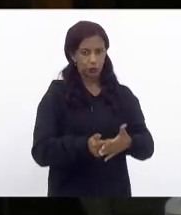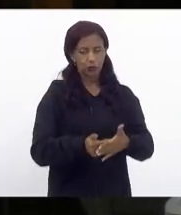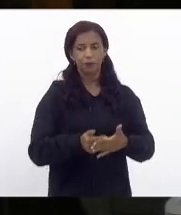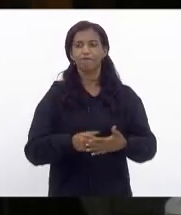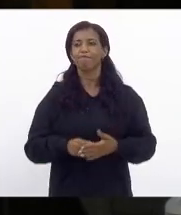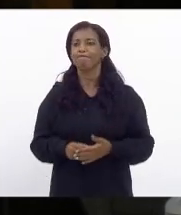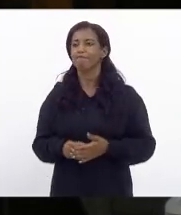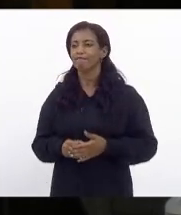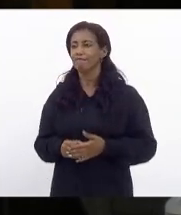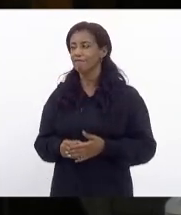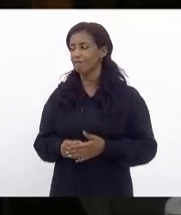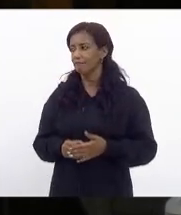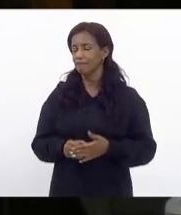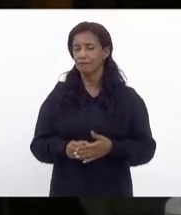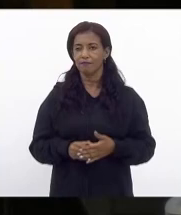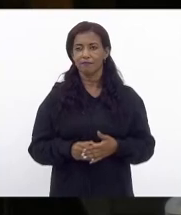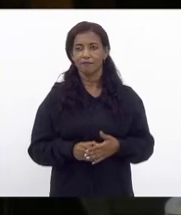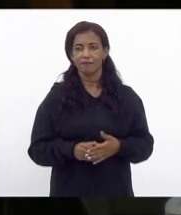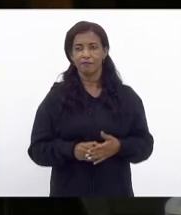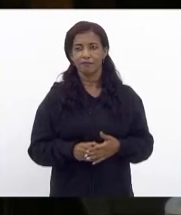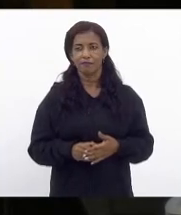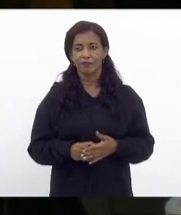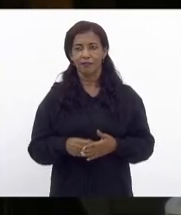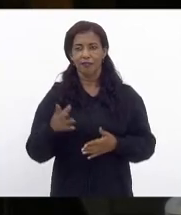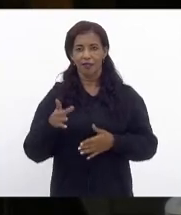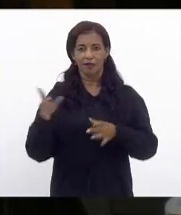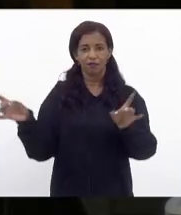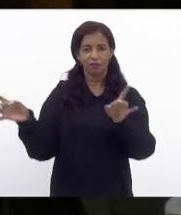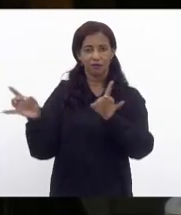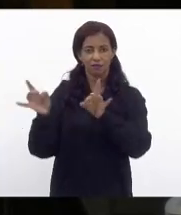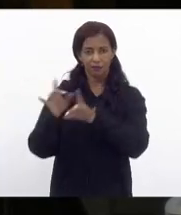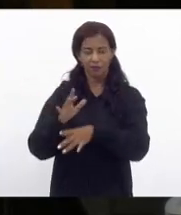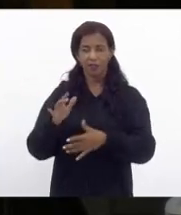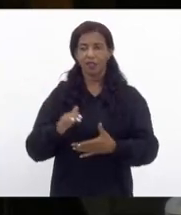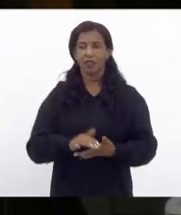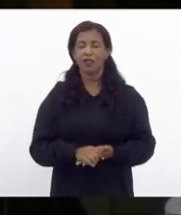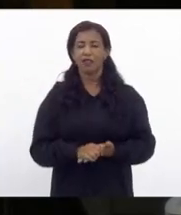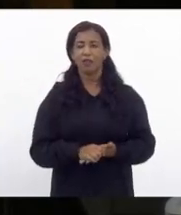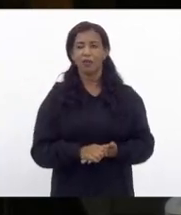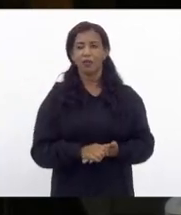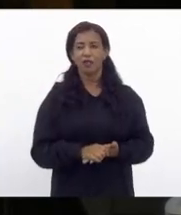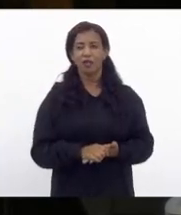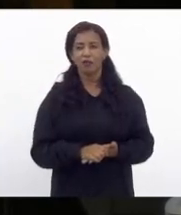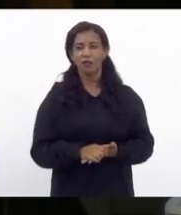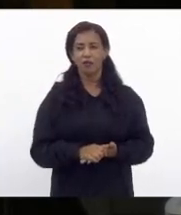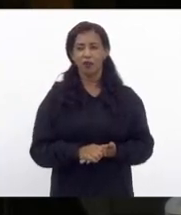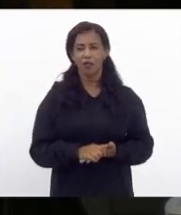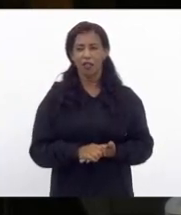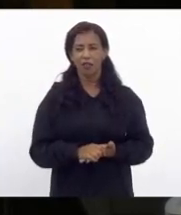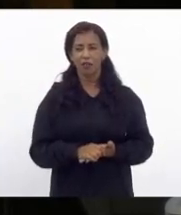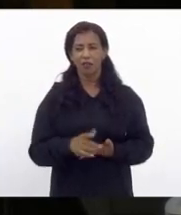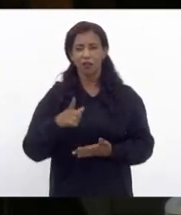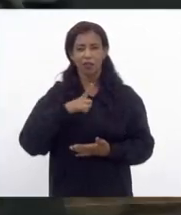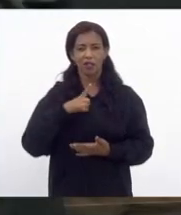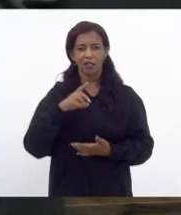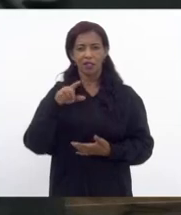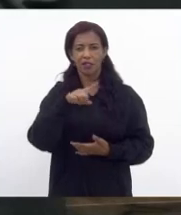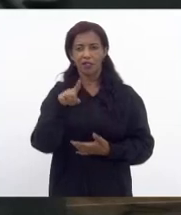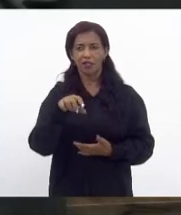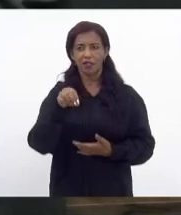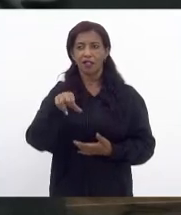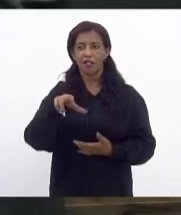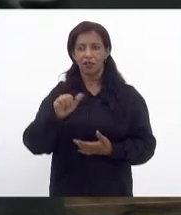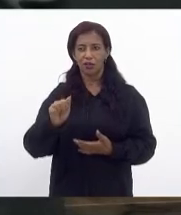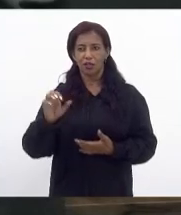que a deputada Lucinha frequenta com muita assiduidade que é a zona oeste da cidade do Rio de Janeiro